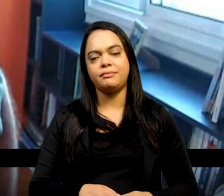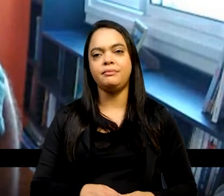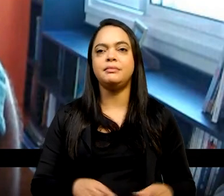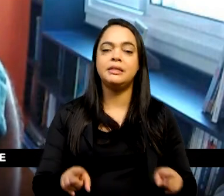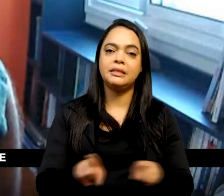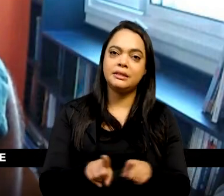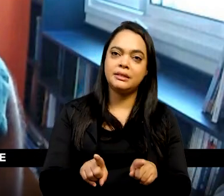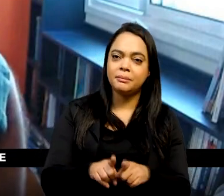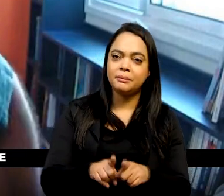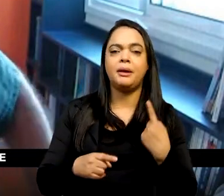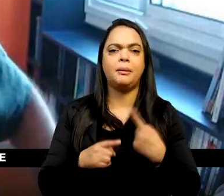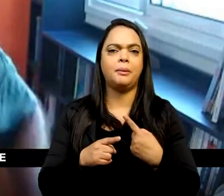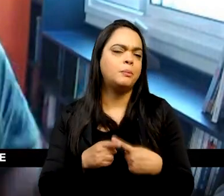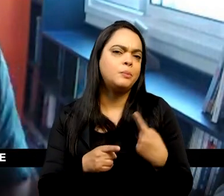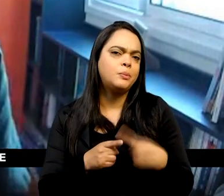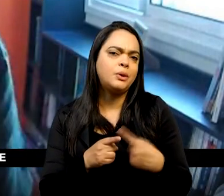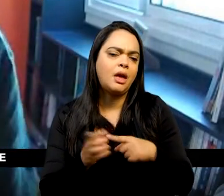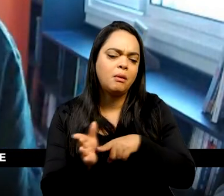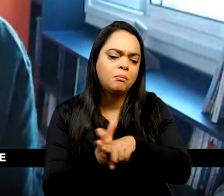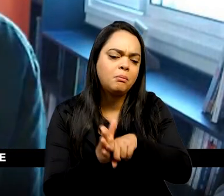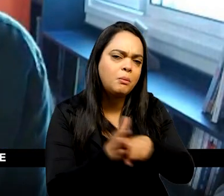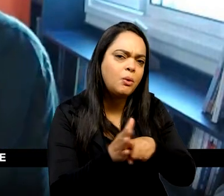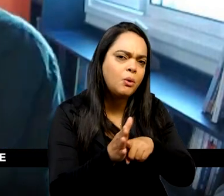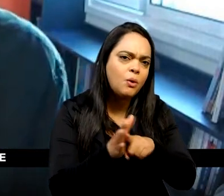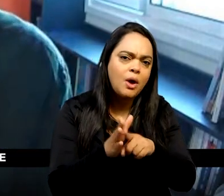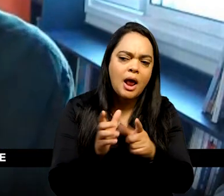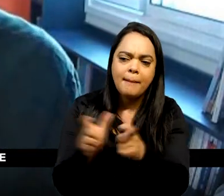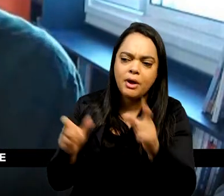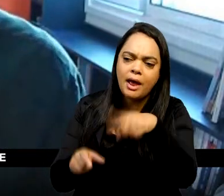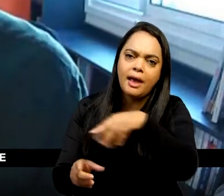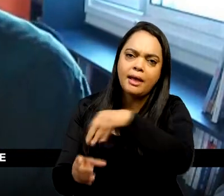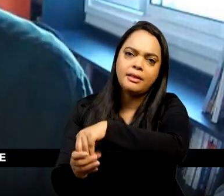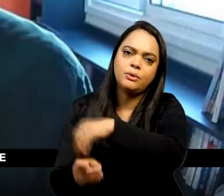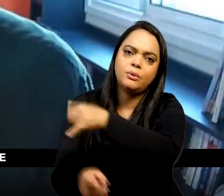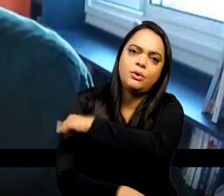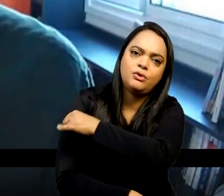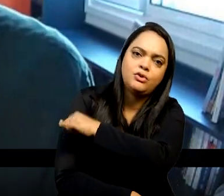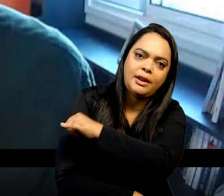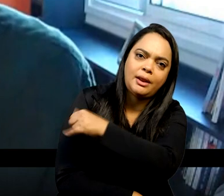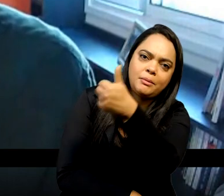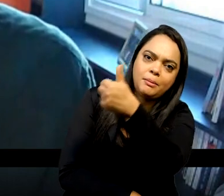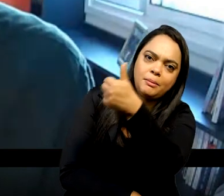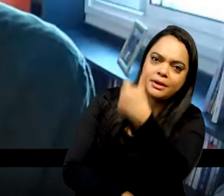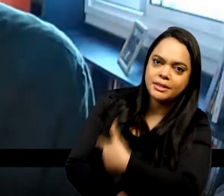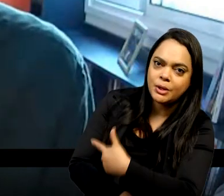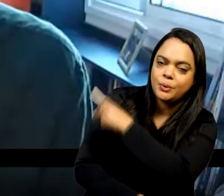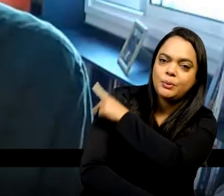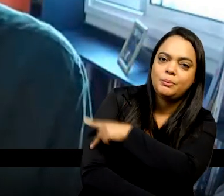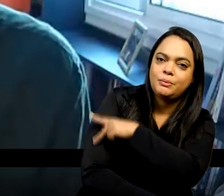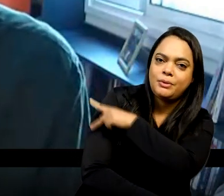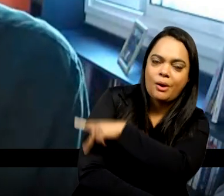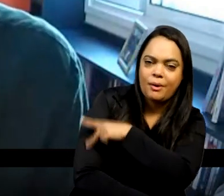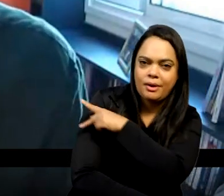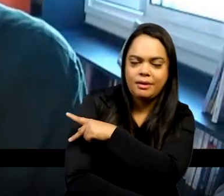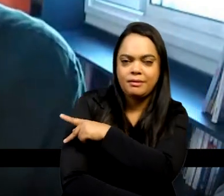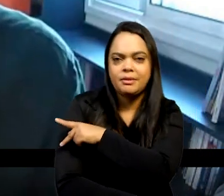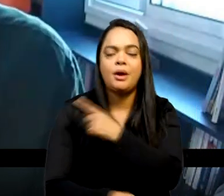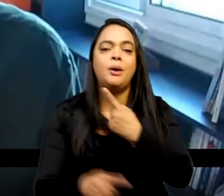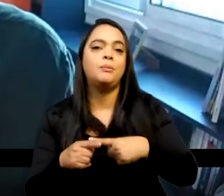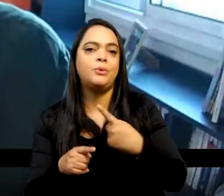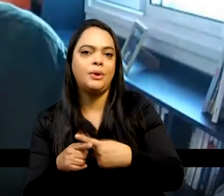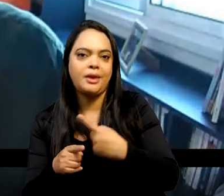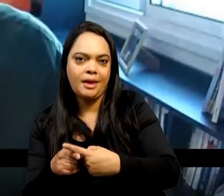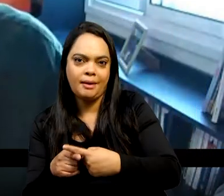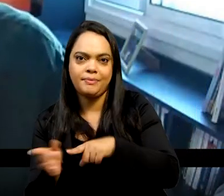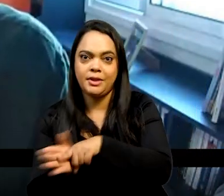compreensível por que esses estudos acabam estudando mais o Rio de Janeiro e menos o Piauí. porque, se tem mais estudos acadêmicos no Rio de Janeiro, tem